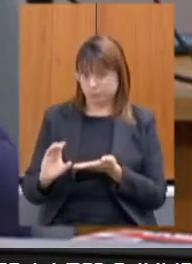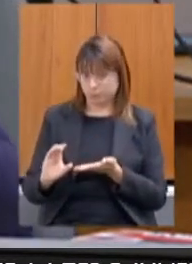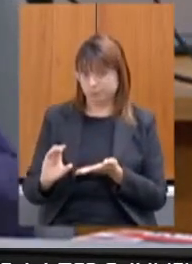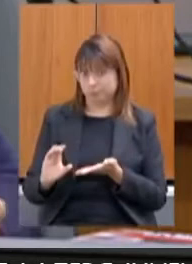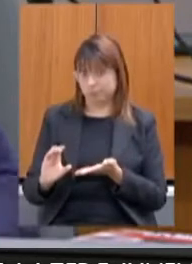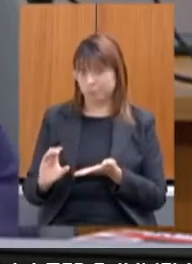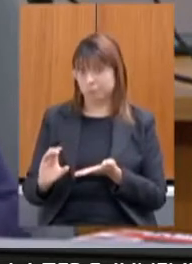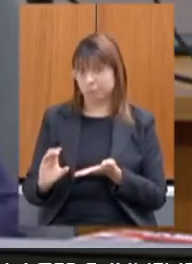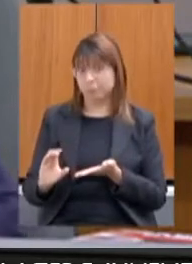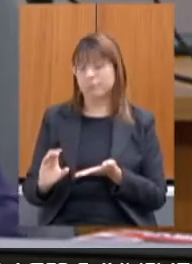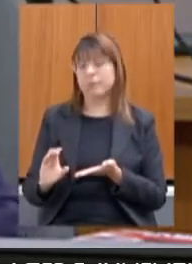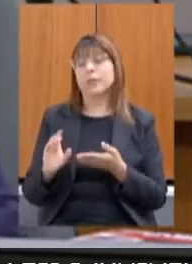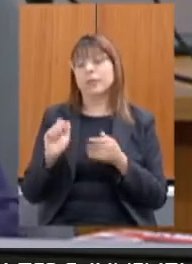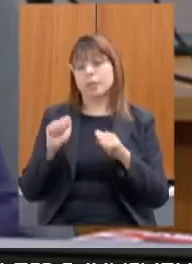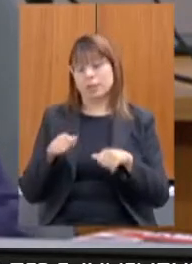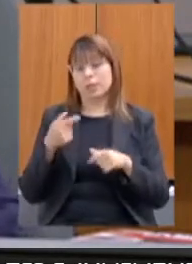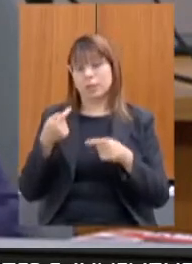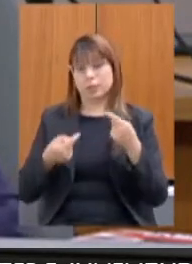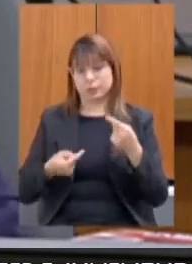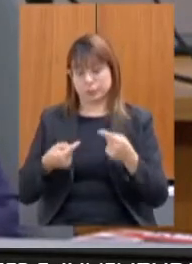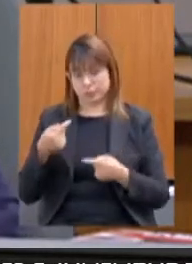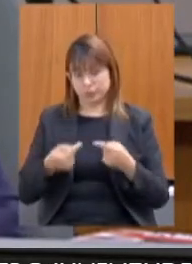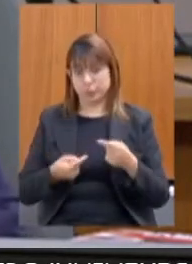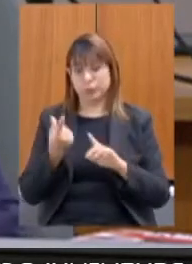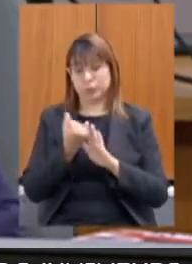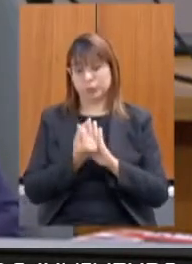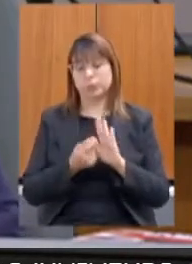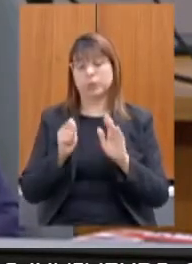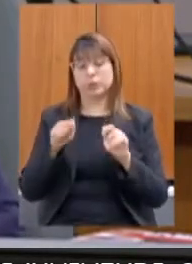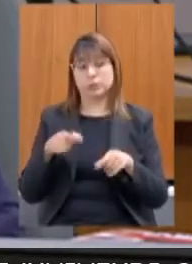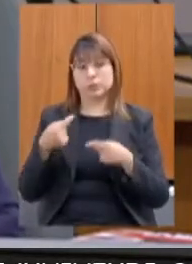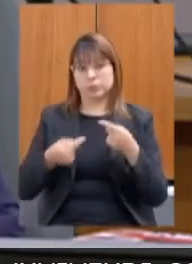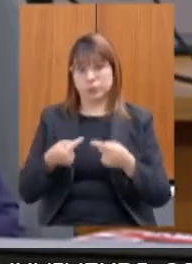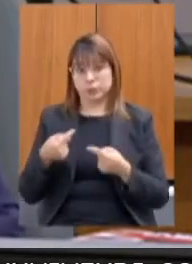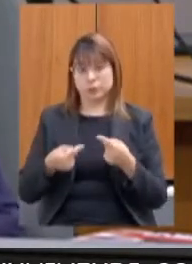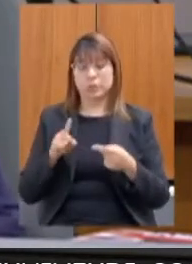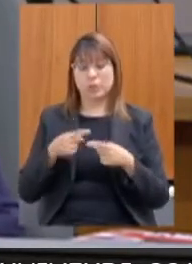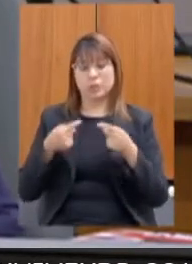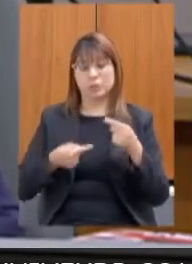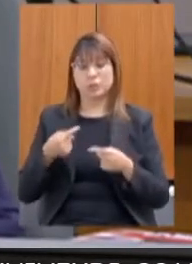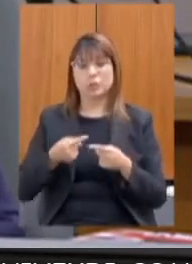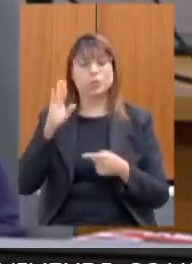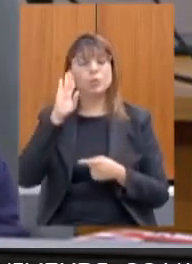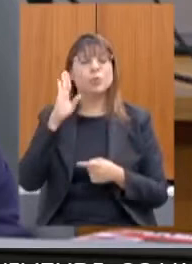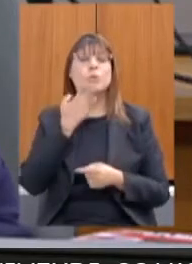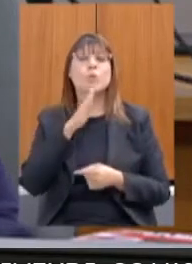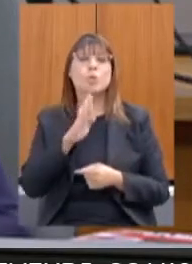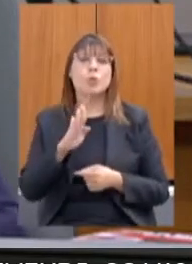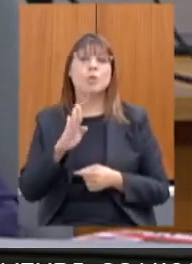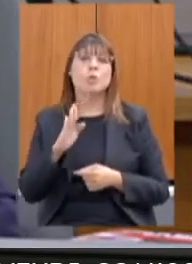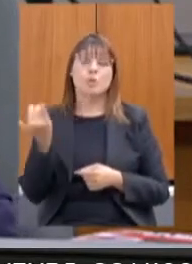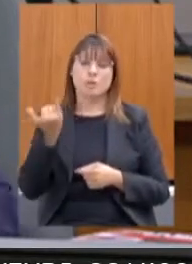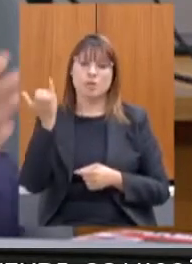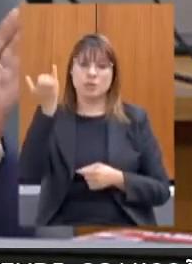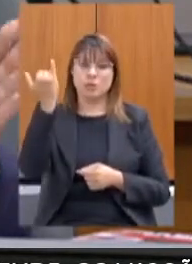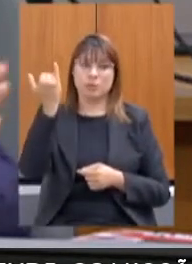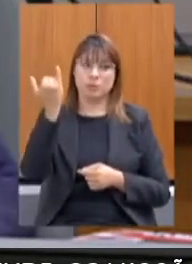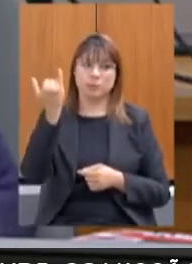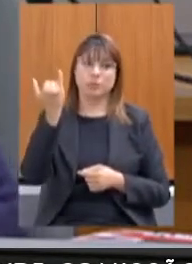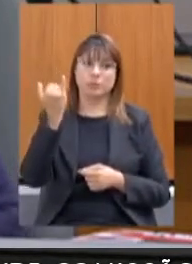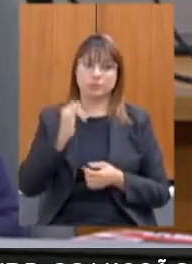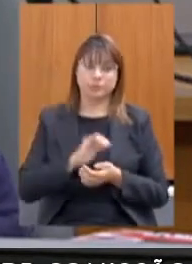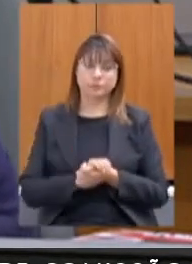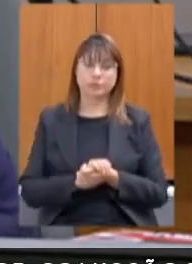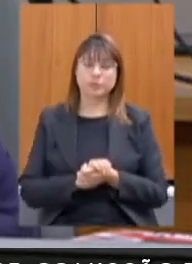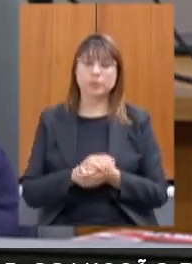podem ser discutidos, orçamento pode ser discutido. Então, essa disputa de prioridade, eu acho ela essencial. Por isso, a necessidade, finalizo,